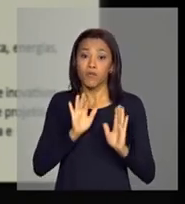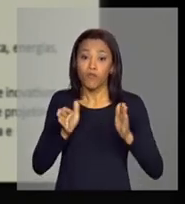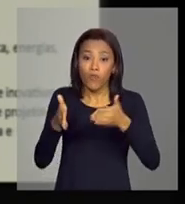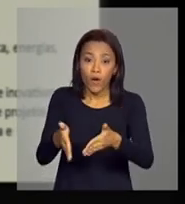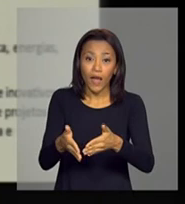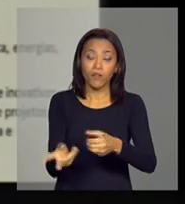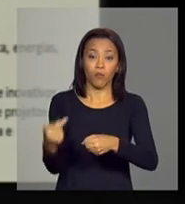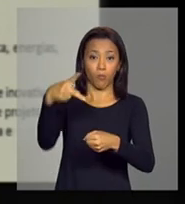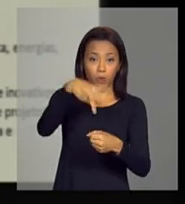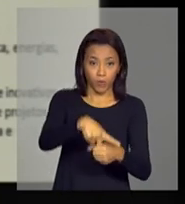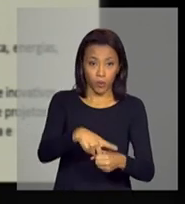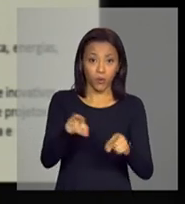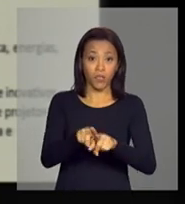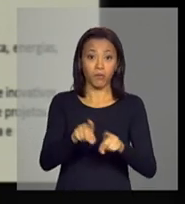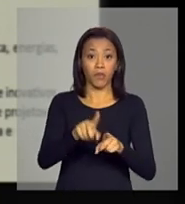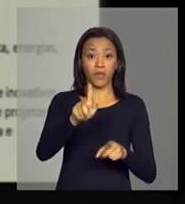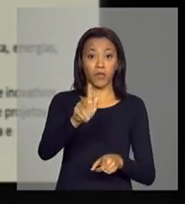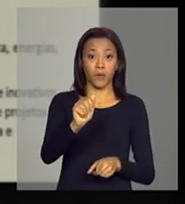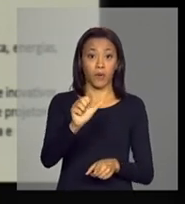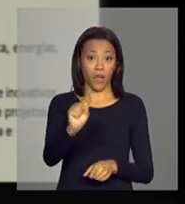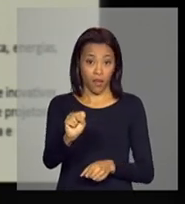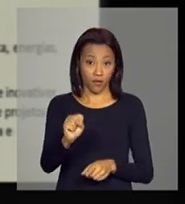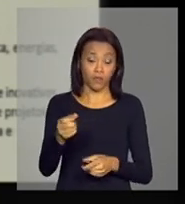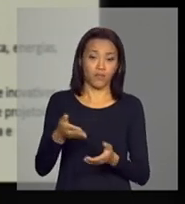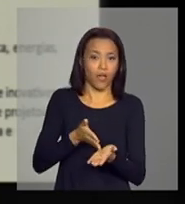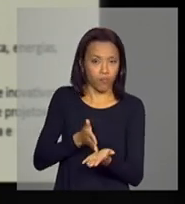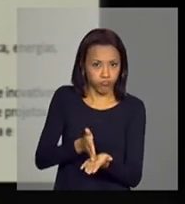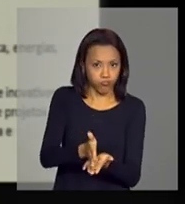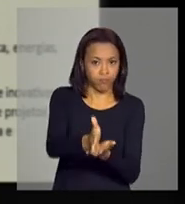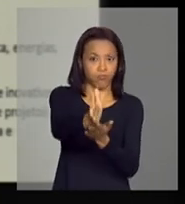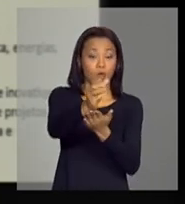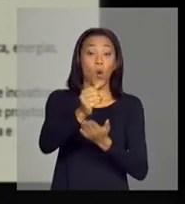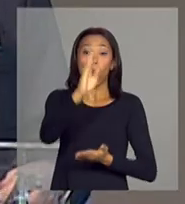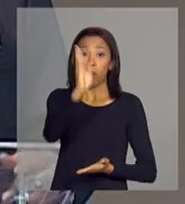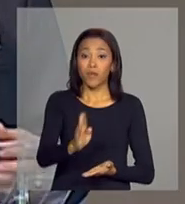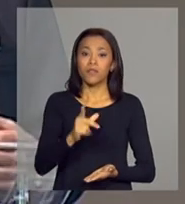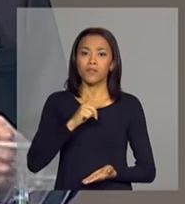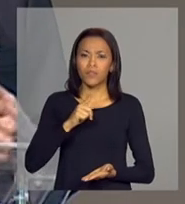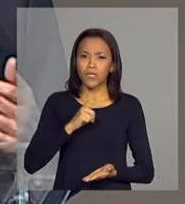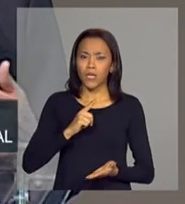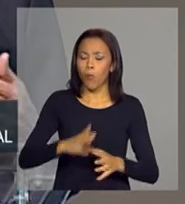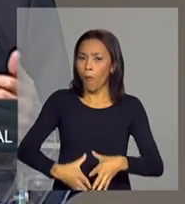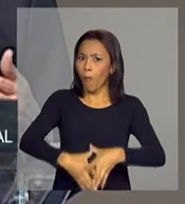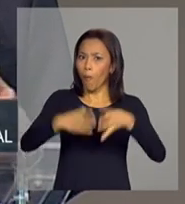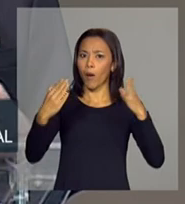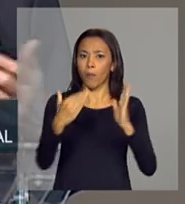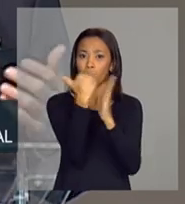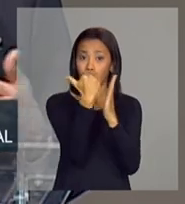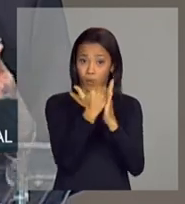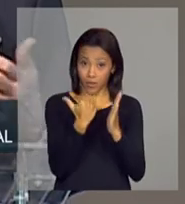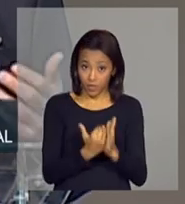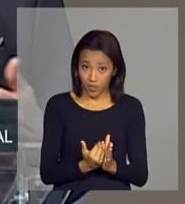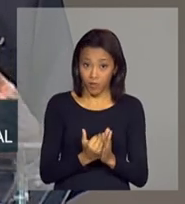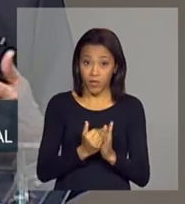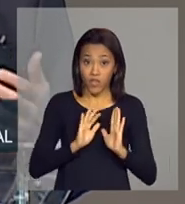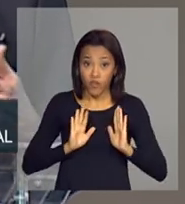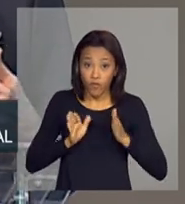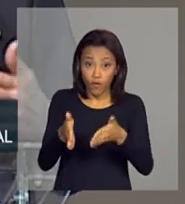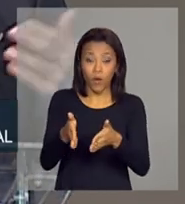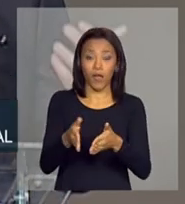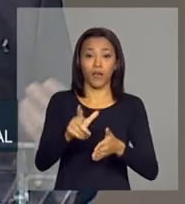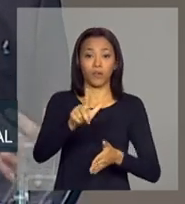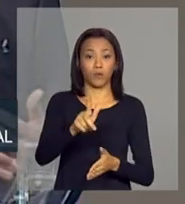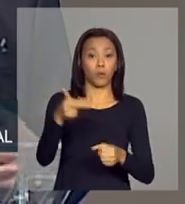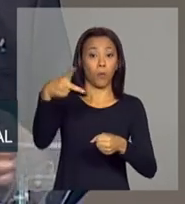petróleo e gás está em curso. O Brasil tem, hoje, o maior programa de investimentos em óleo e gás do